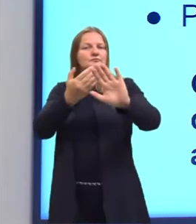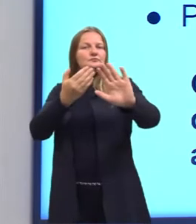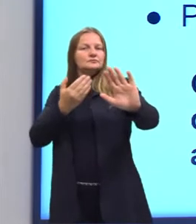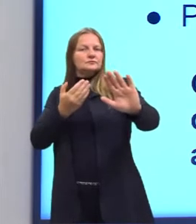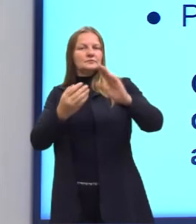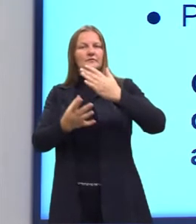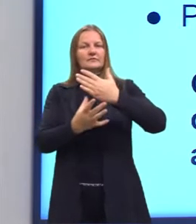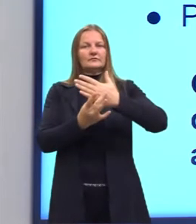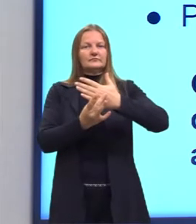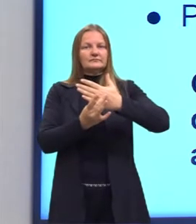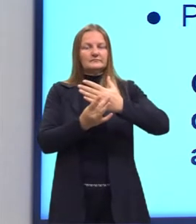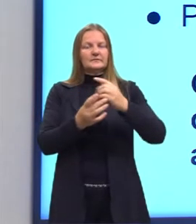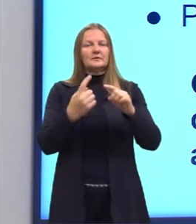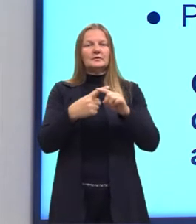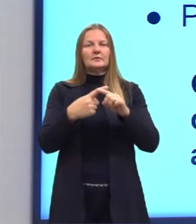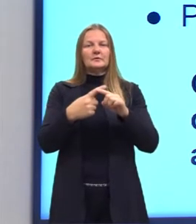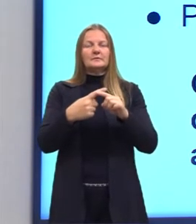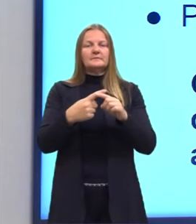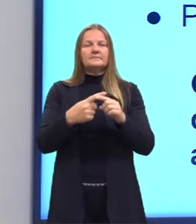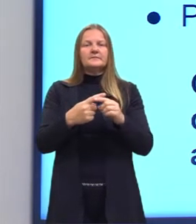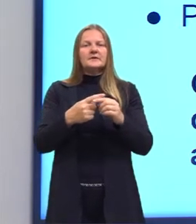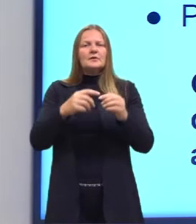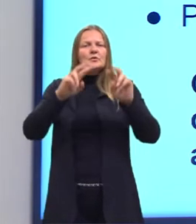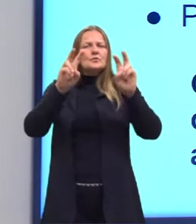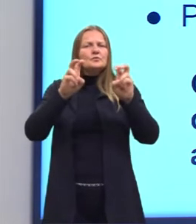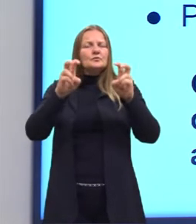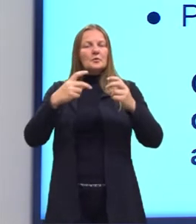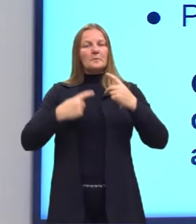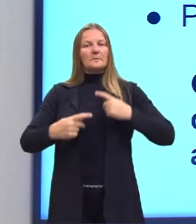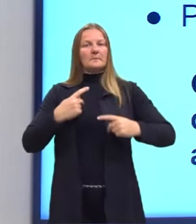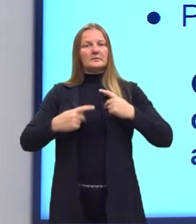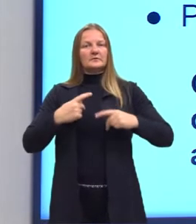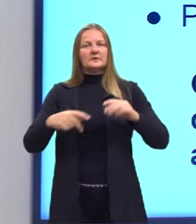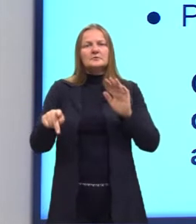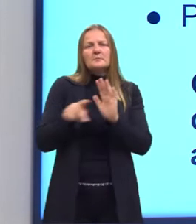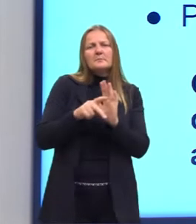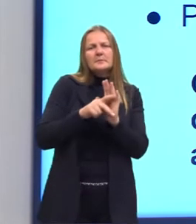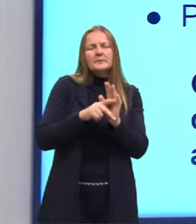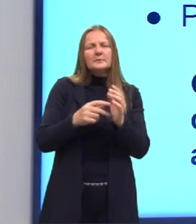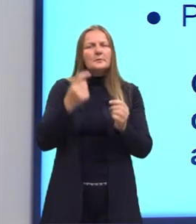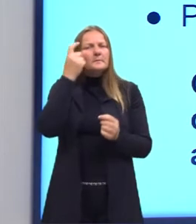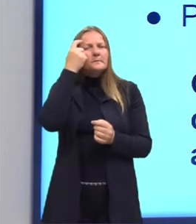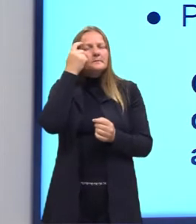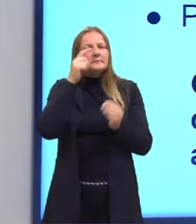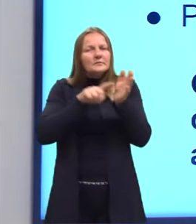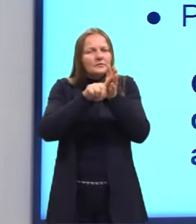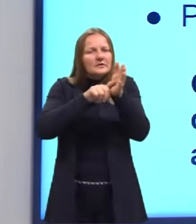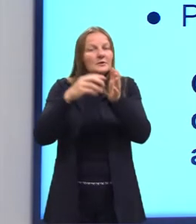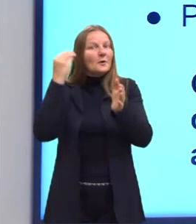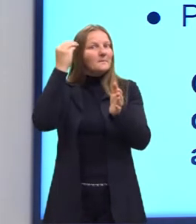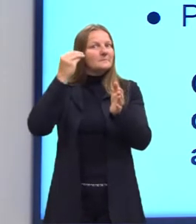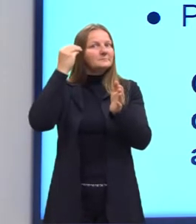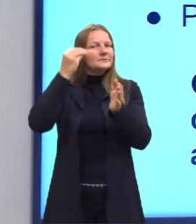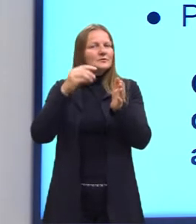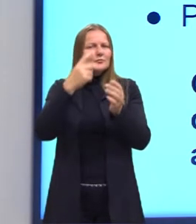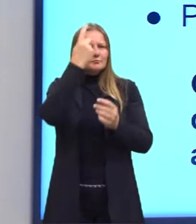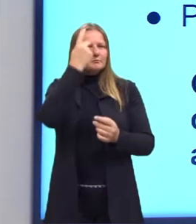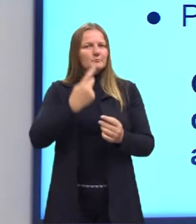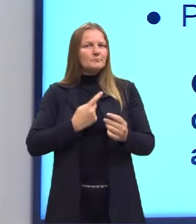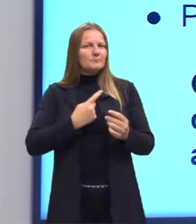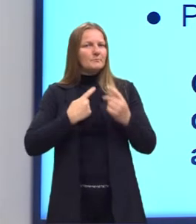realismo. O realismo está ali tratando o seu personagem apenas pensando na análise psicológica dele.